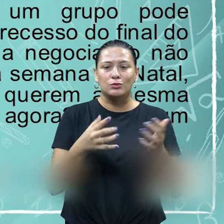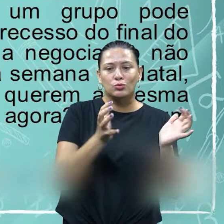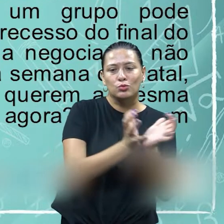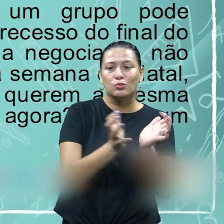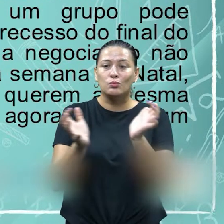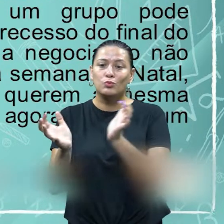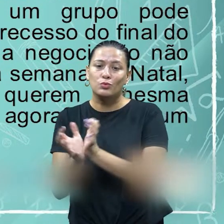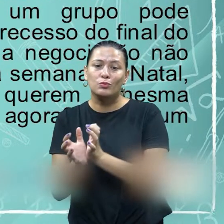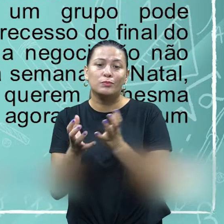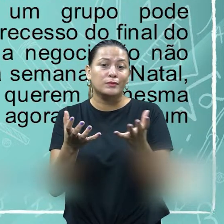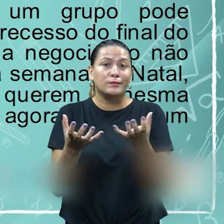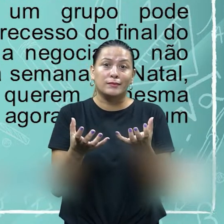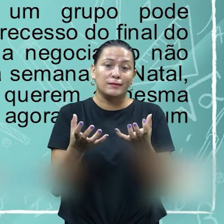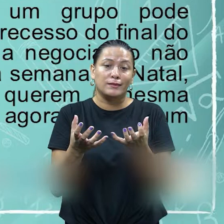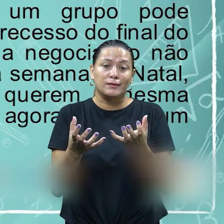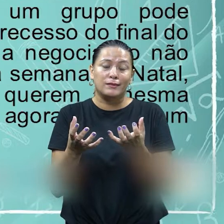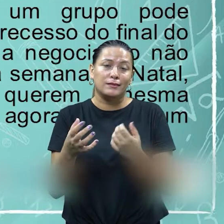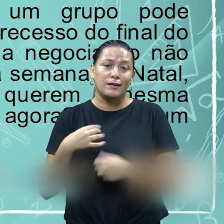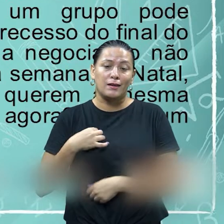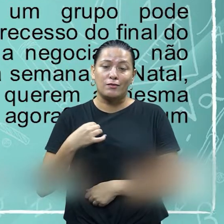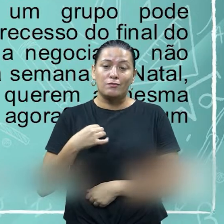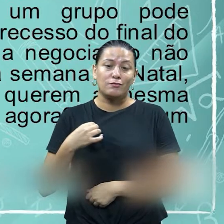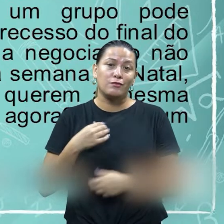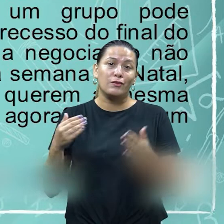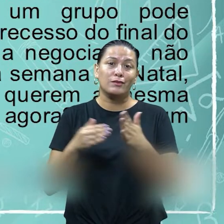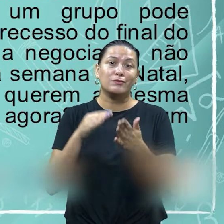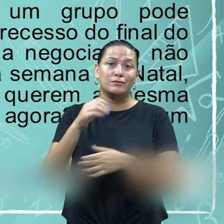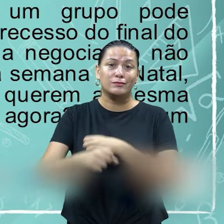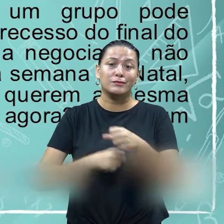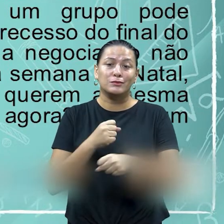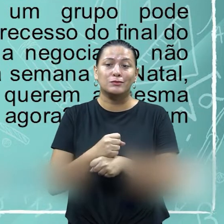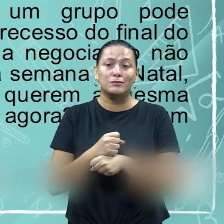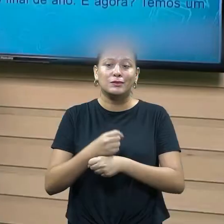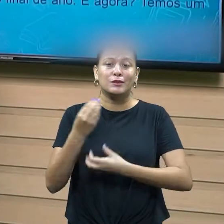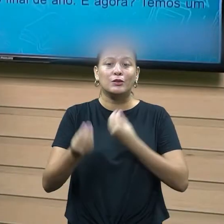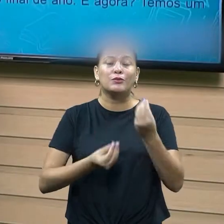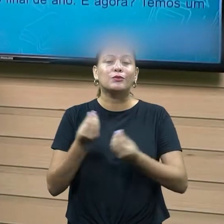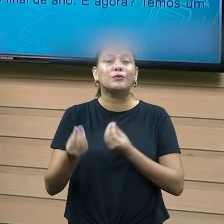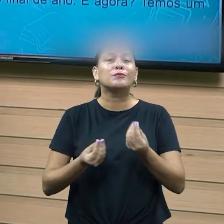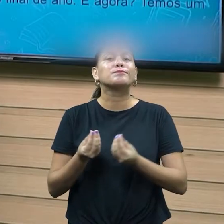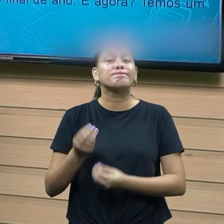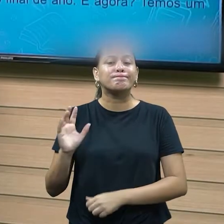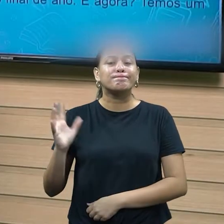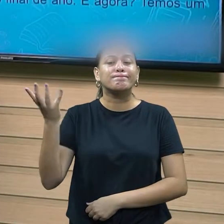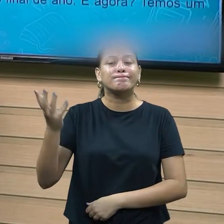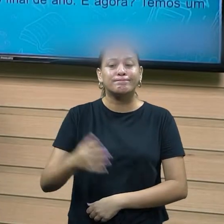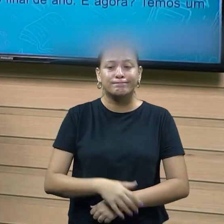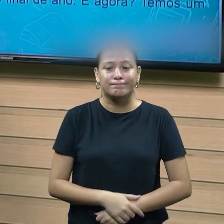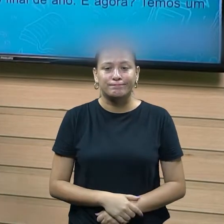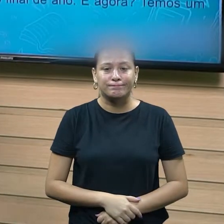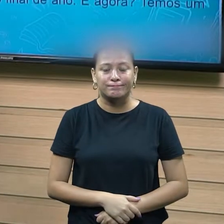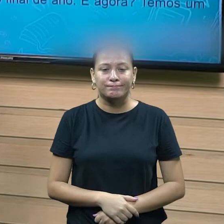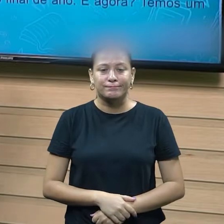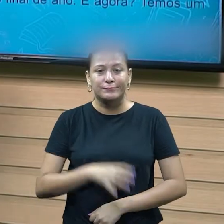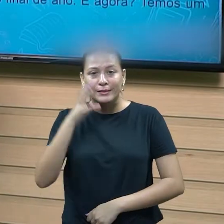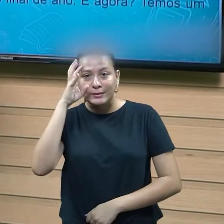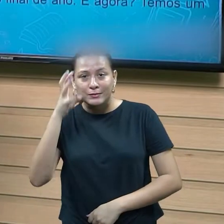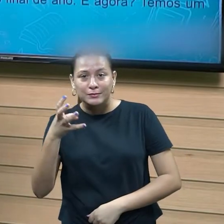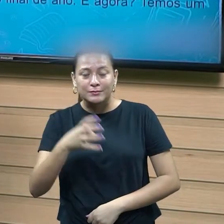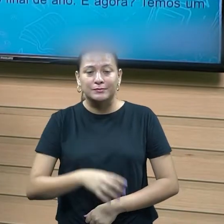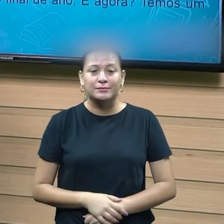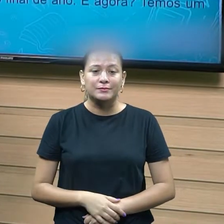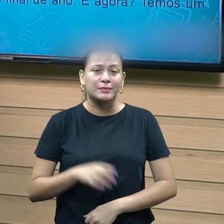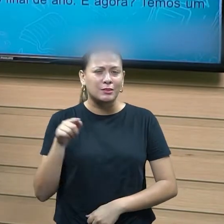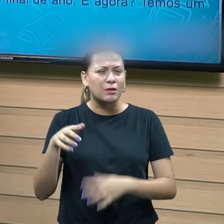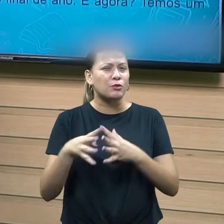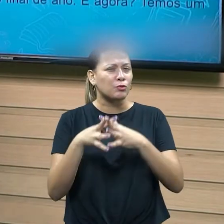semana do final do ano. E agora temos aí o conflito. Veja só aqui nesse nesse nesse ele está colocando aqui a